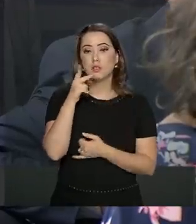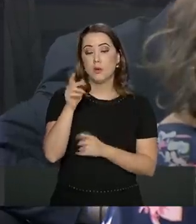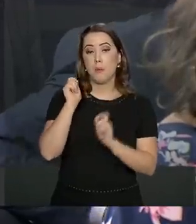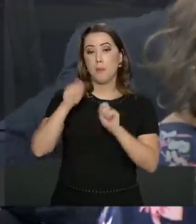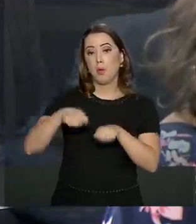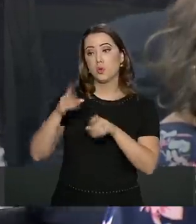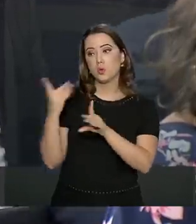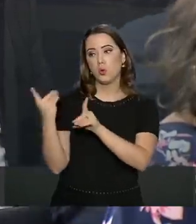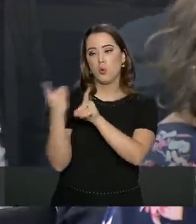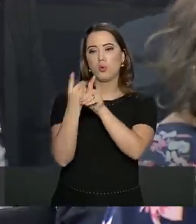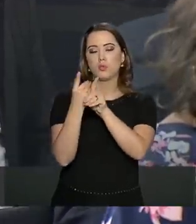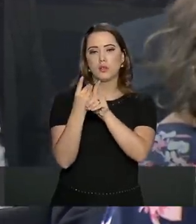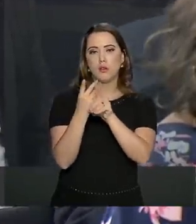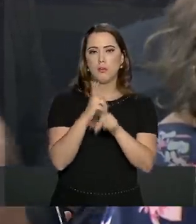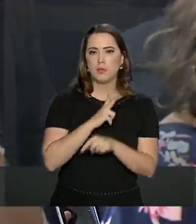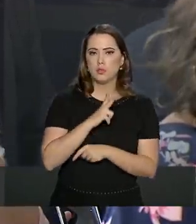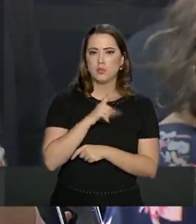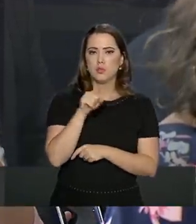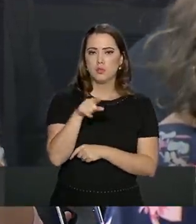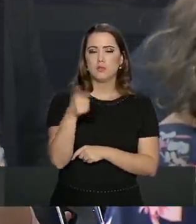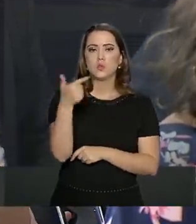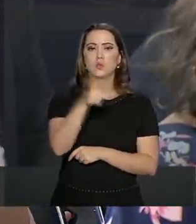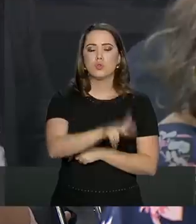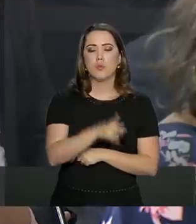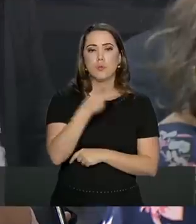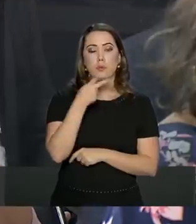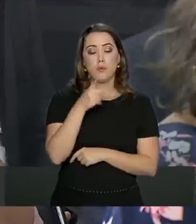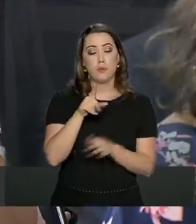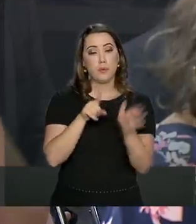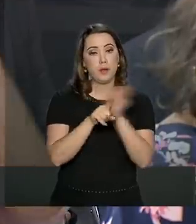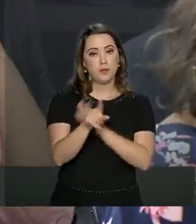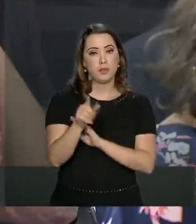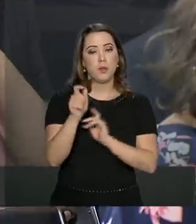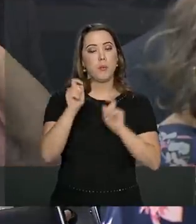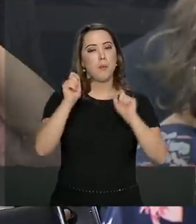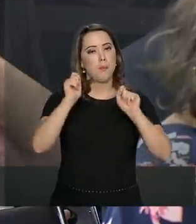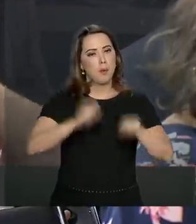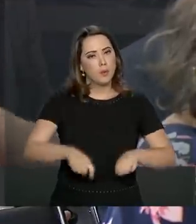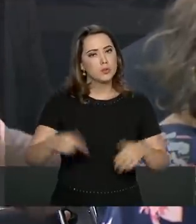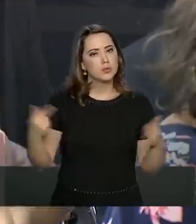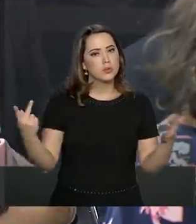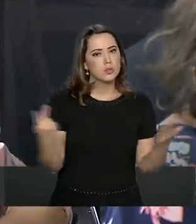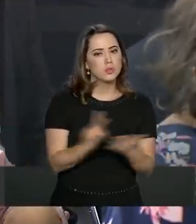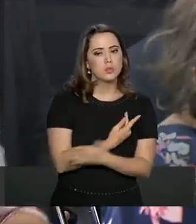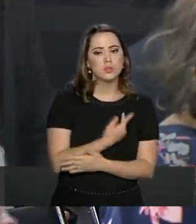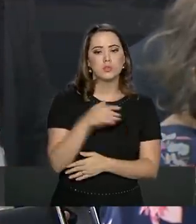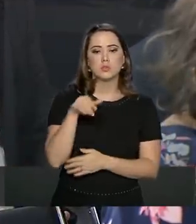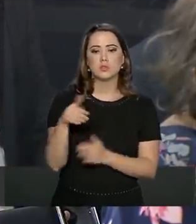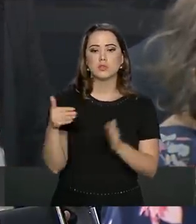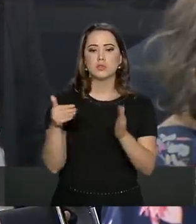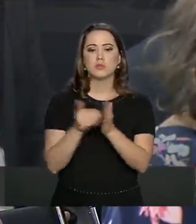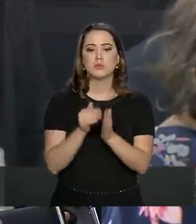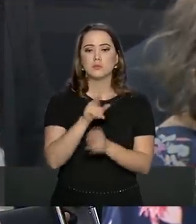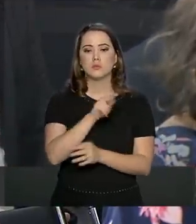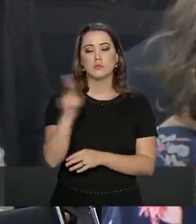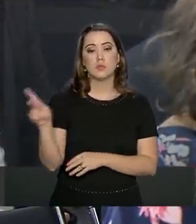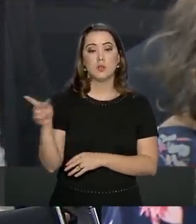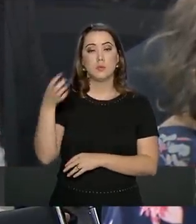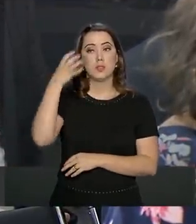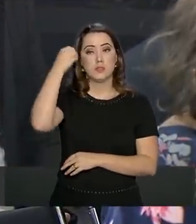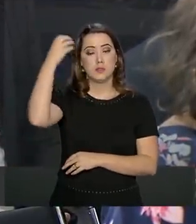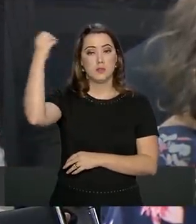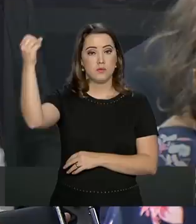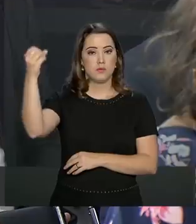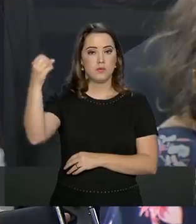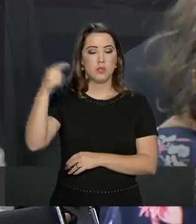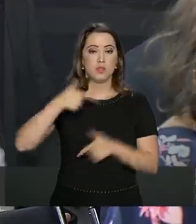podem se encontrar pessoalmente. Vou repetir essa pergunta e saber se isso pode acontecer até que o presidente embarque para